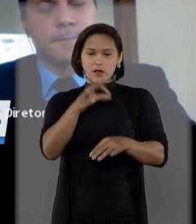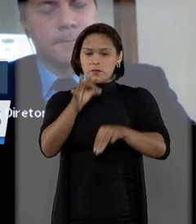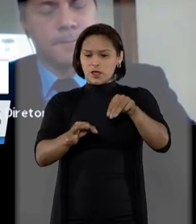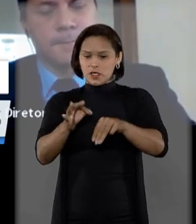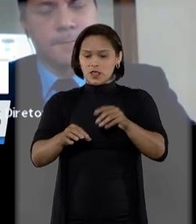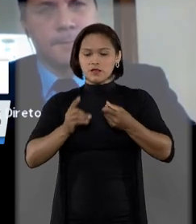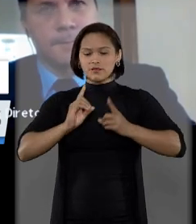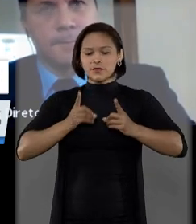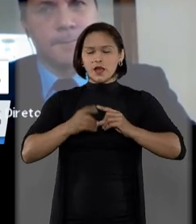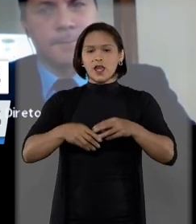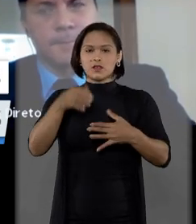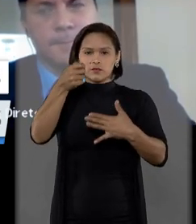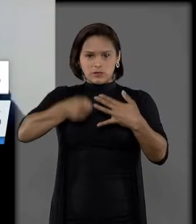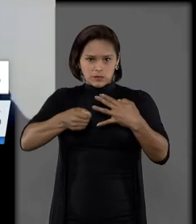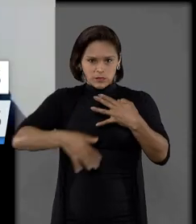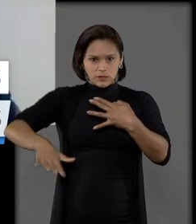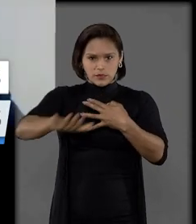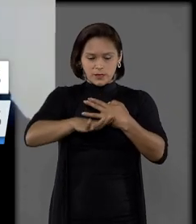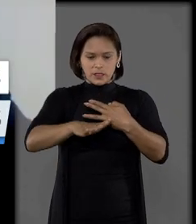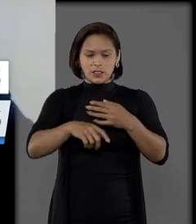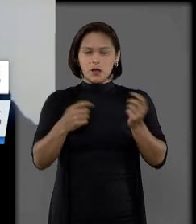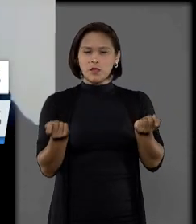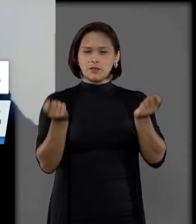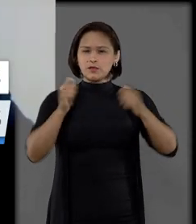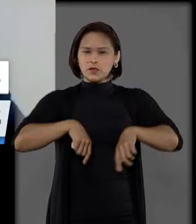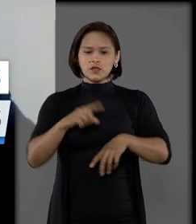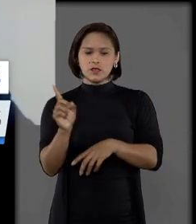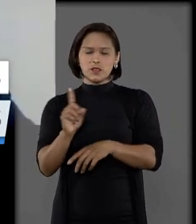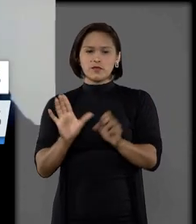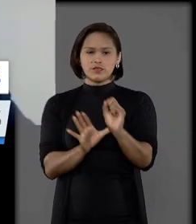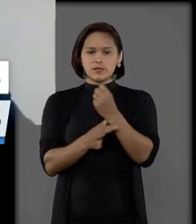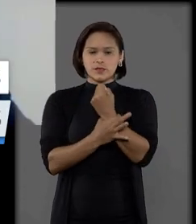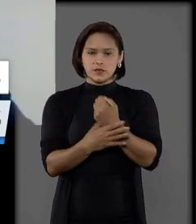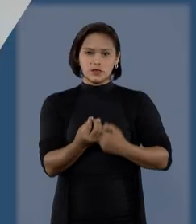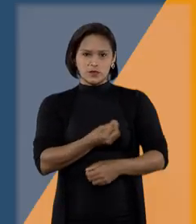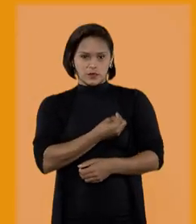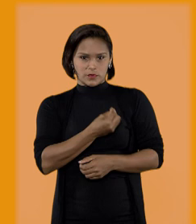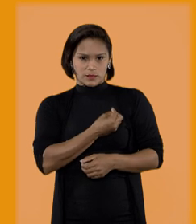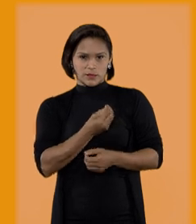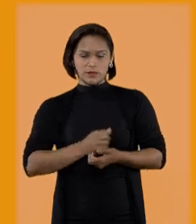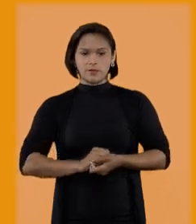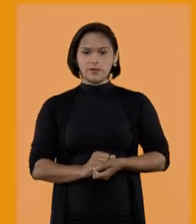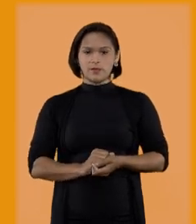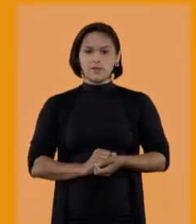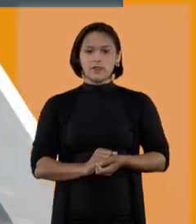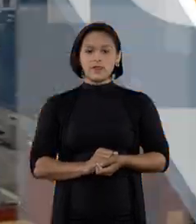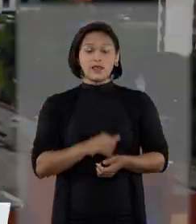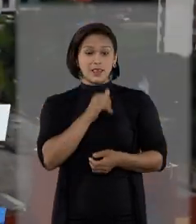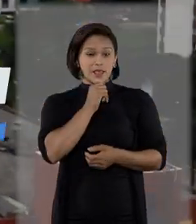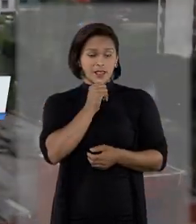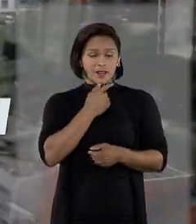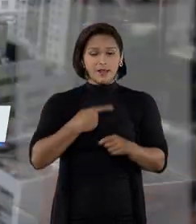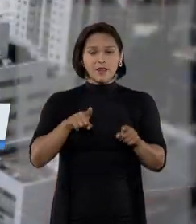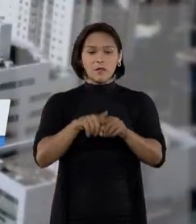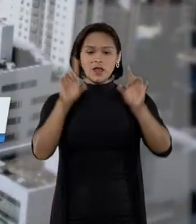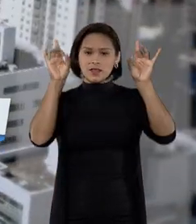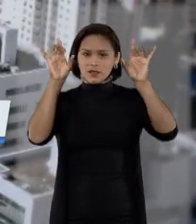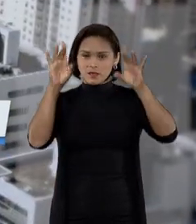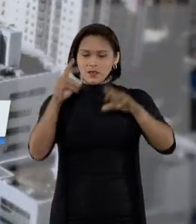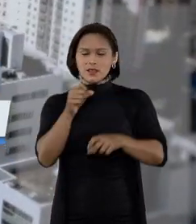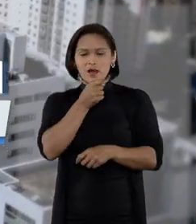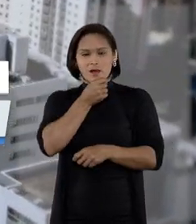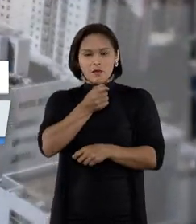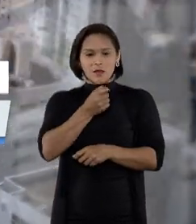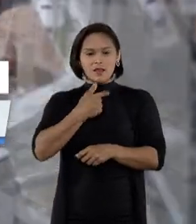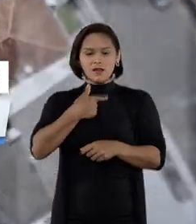ministros debatem jurisprudência sobre incapacidades no seguro de vida. E ainda, na matéria especial desta